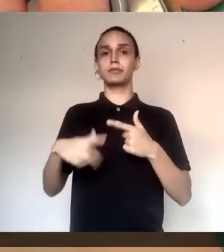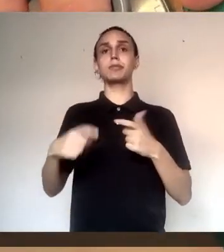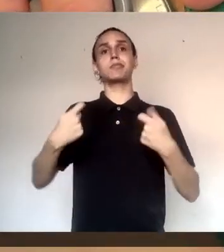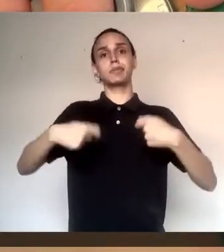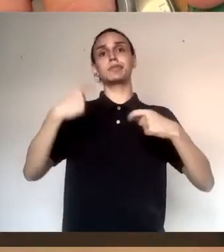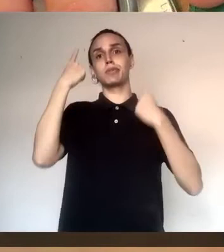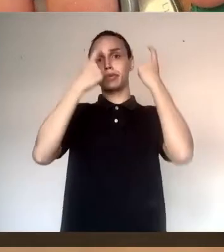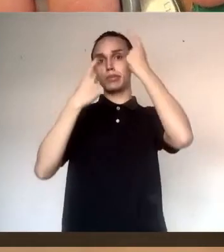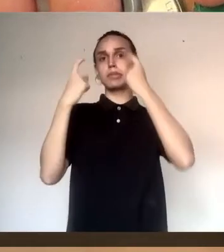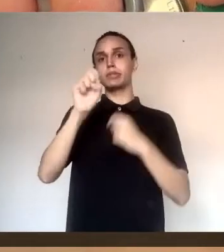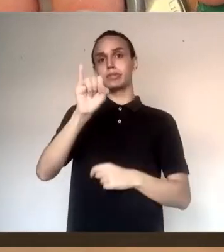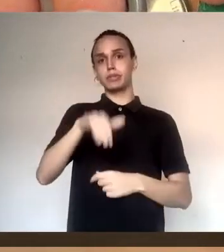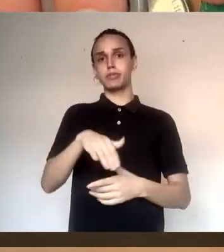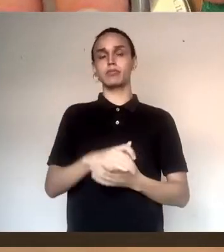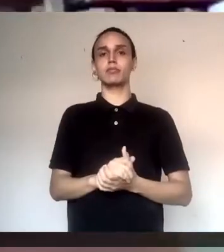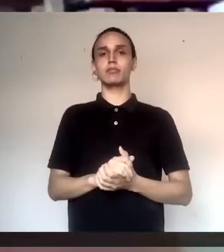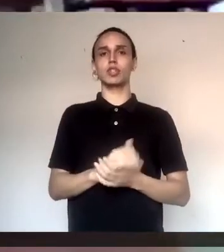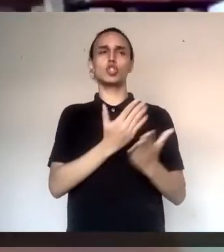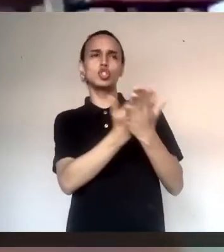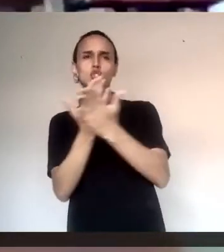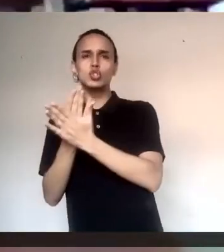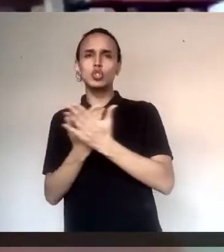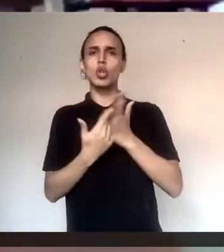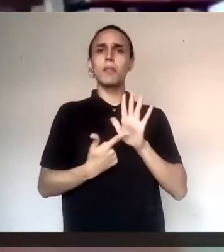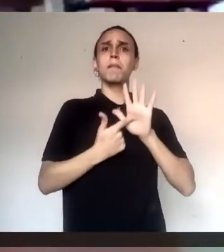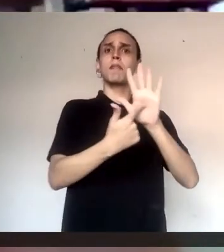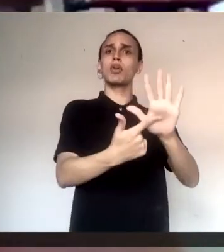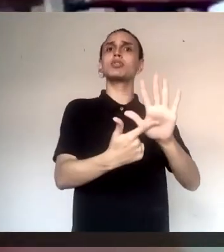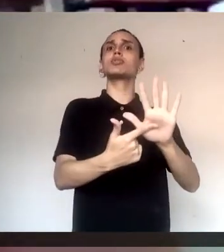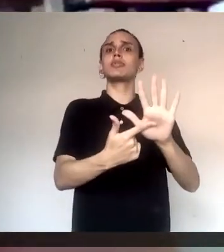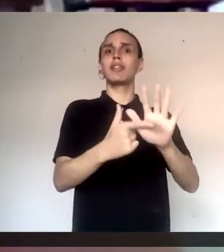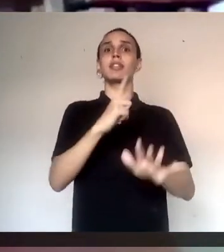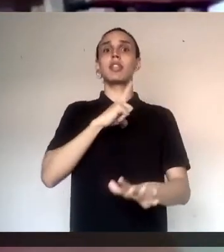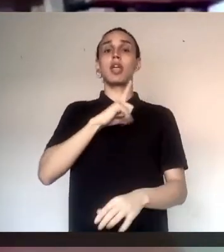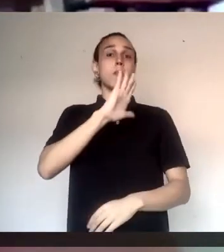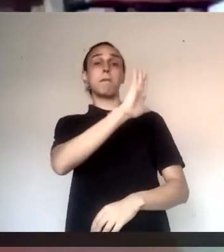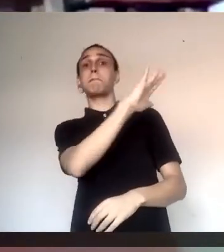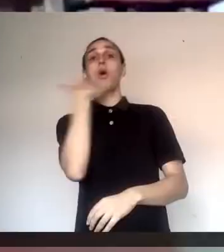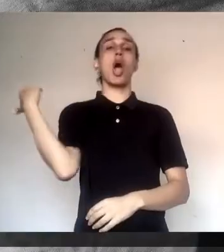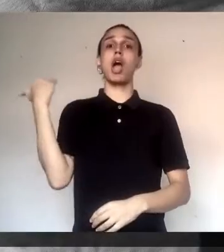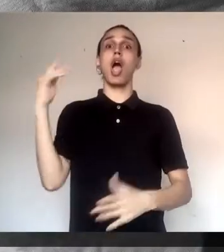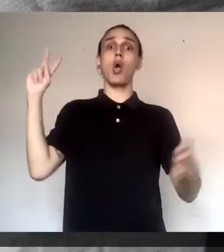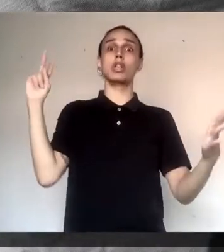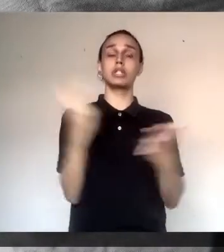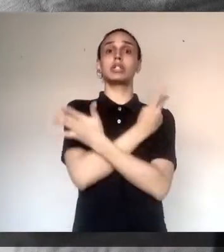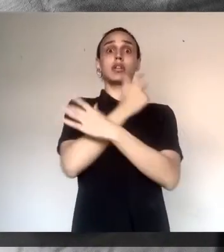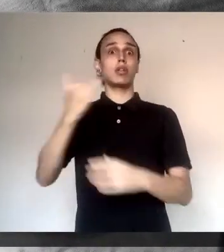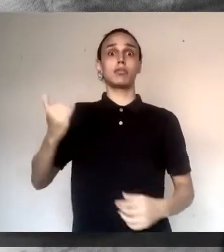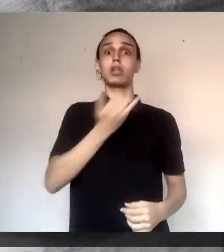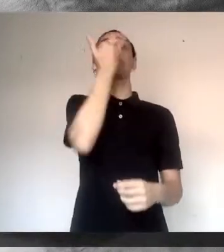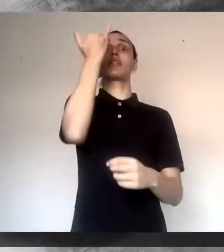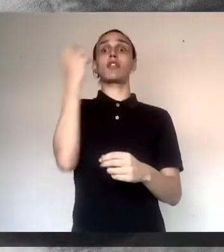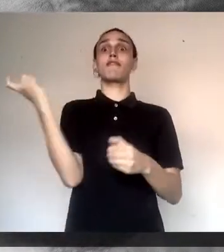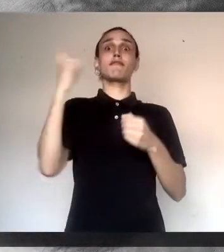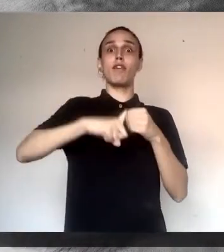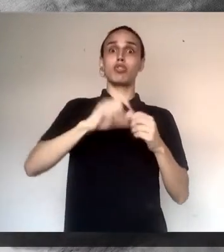já é um número grande e a gente tem que se preocupar com isso, sim. E a literatura está apontando a morte súbita em pacientes